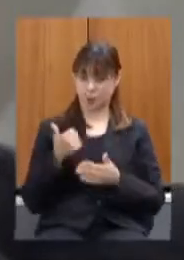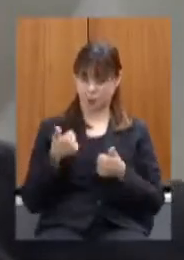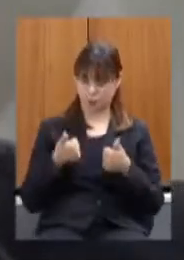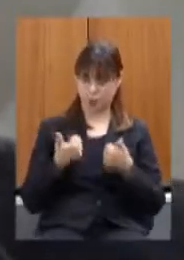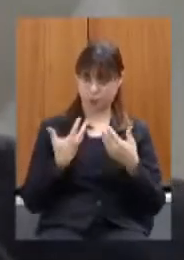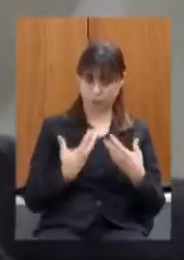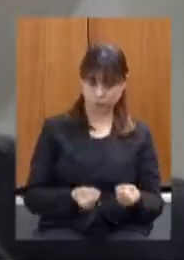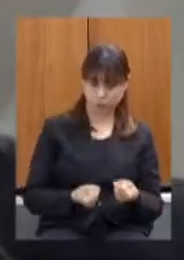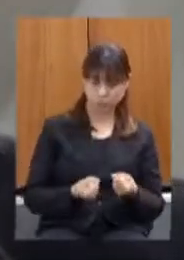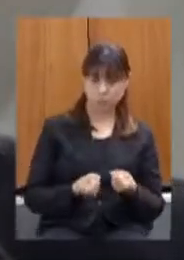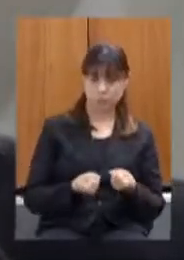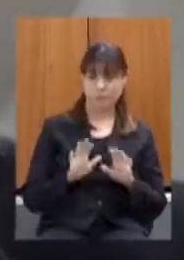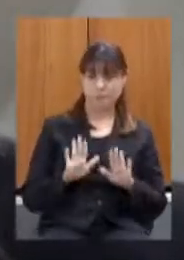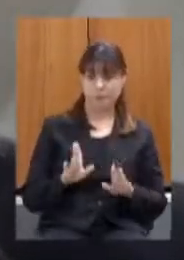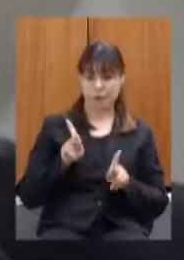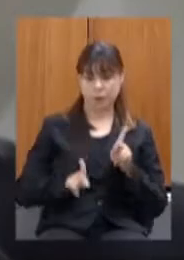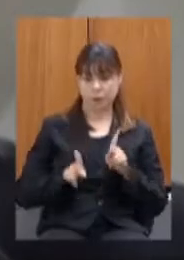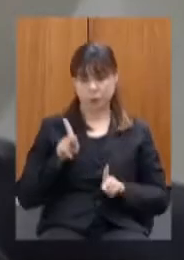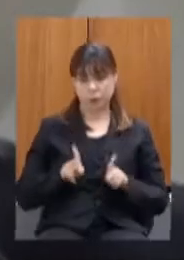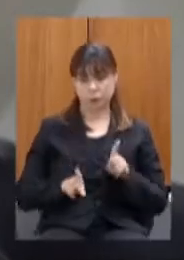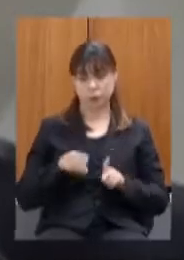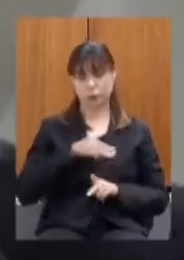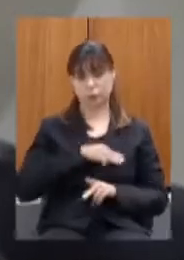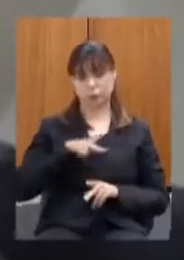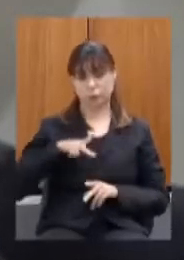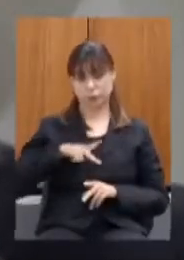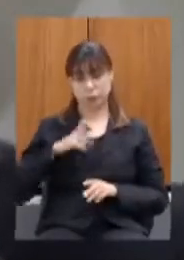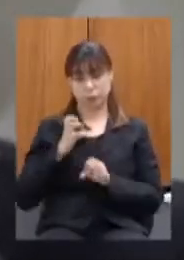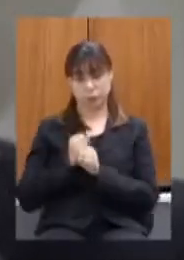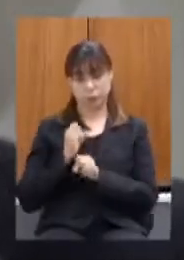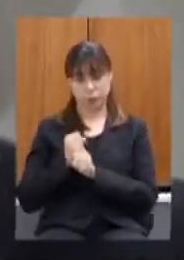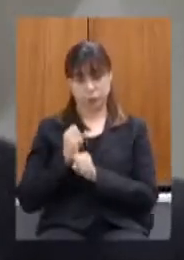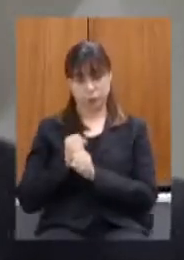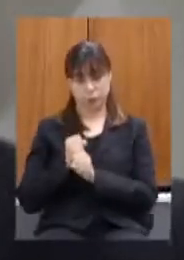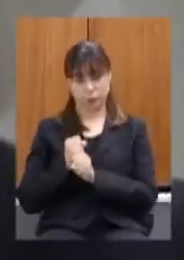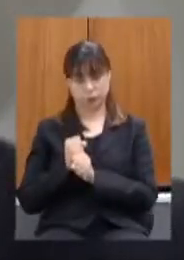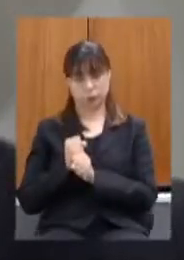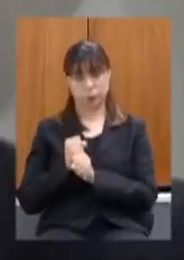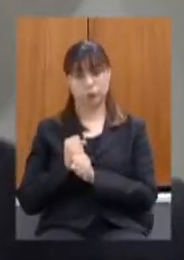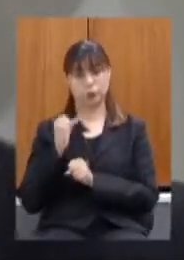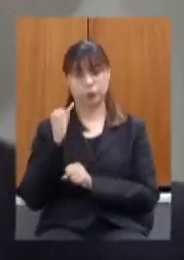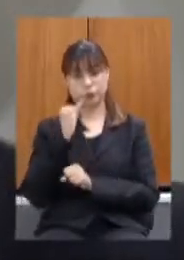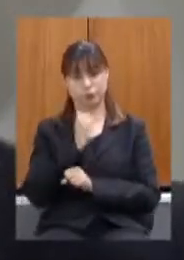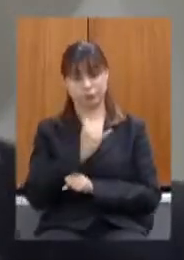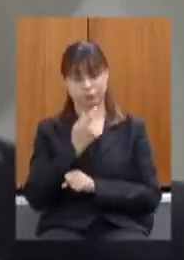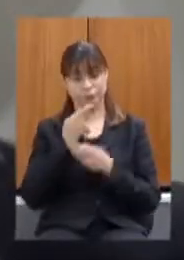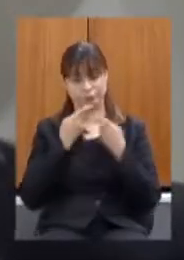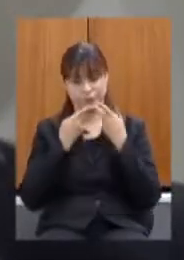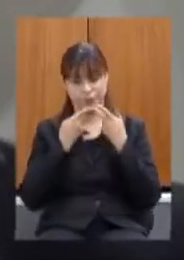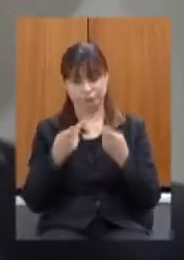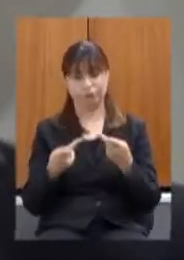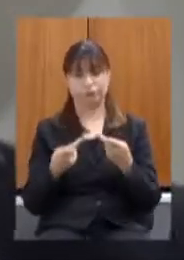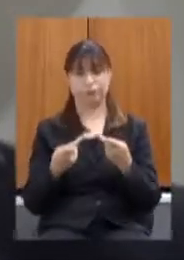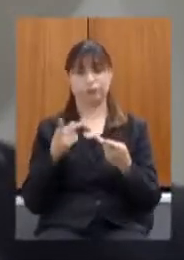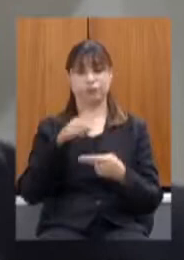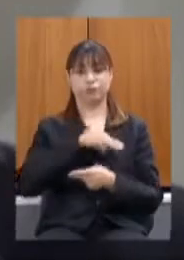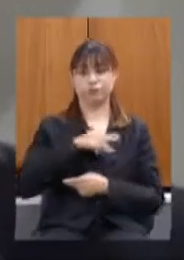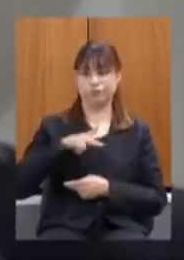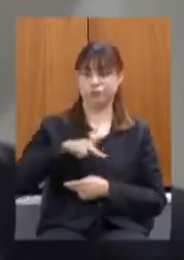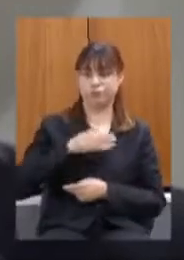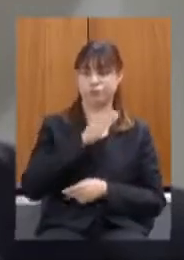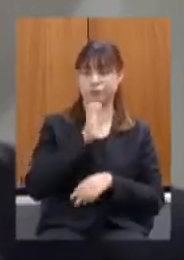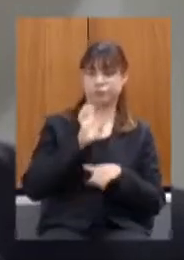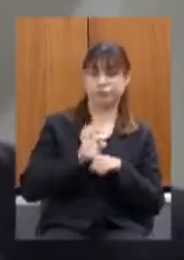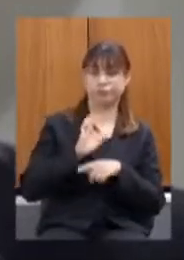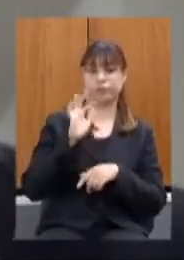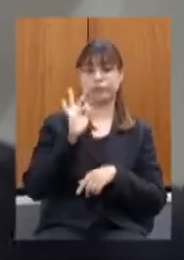duas procuradoras do ministério público de contas fizeram denúncias seja no TCE no ministério público do estado no ministério